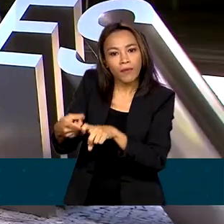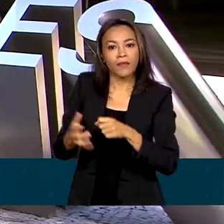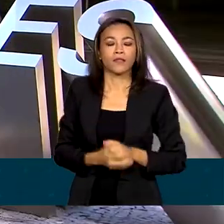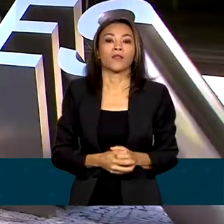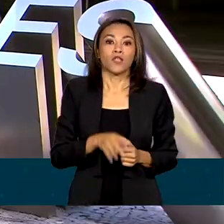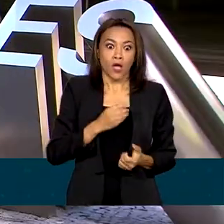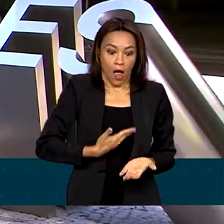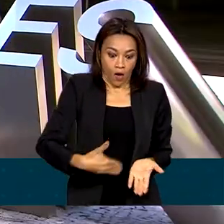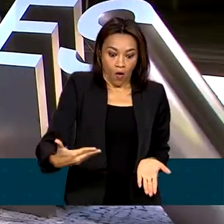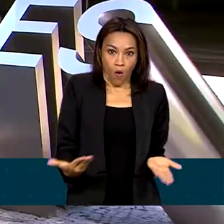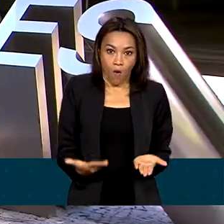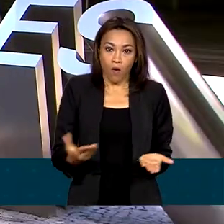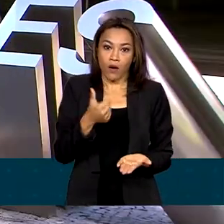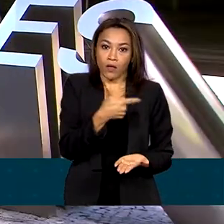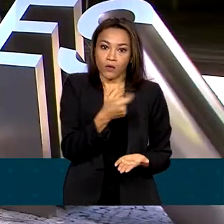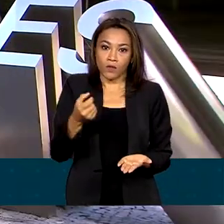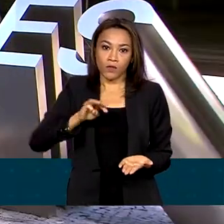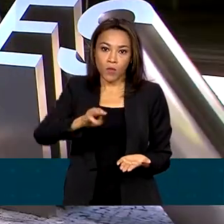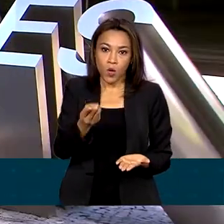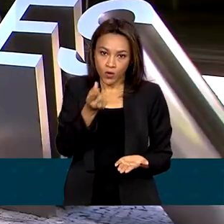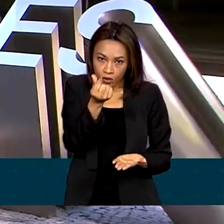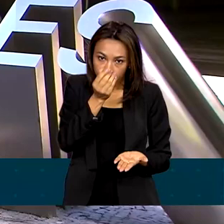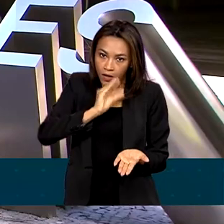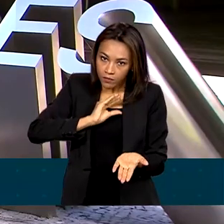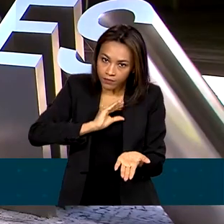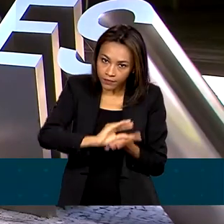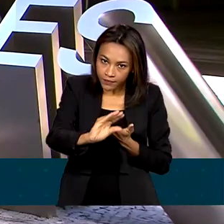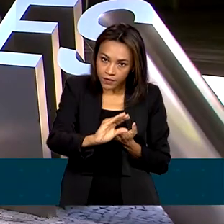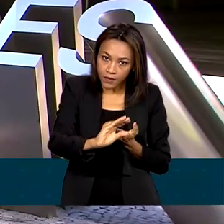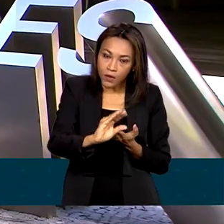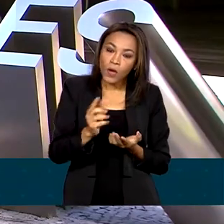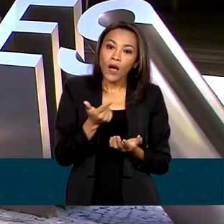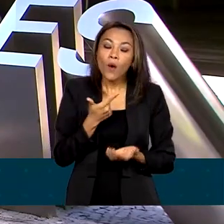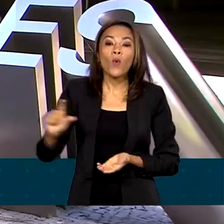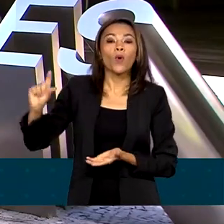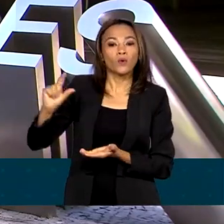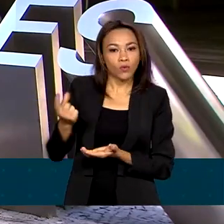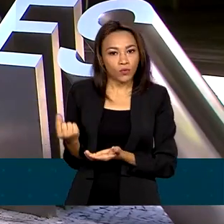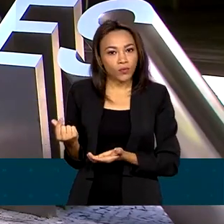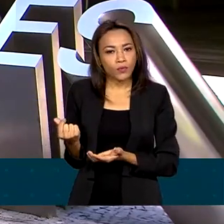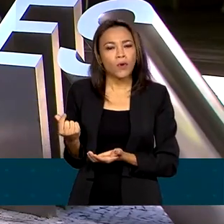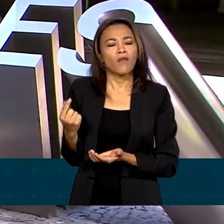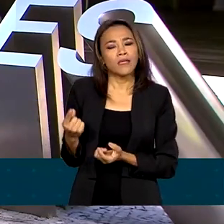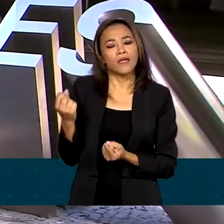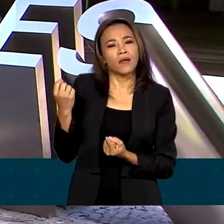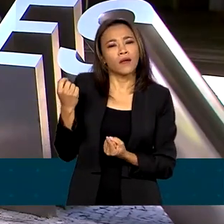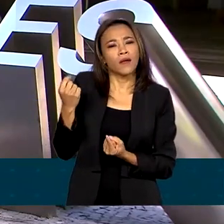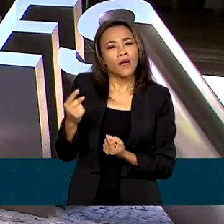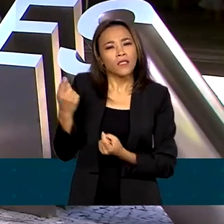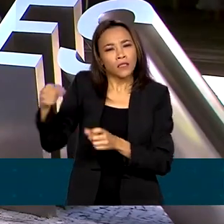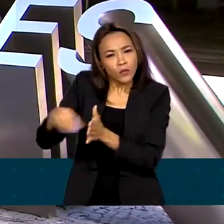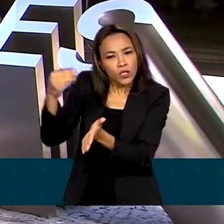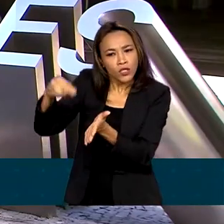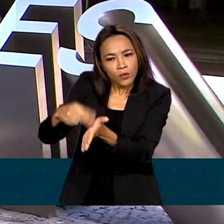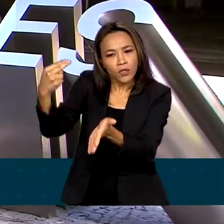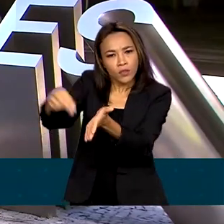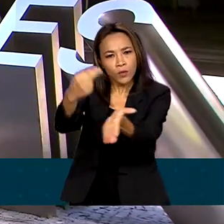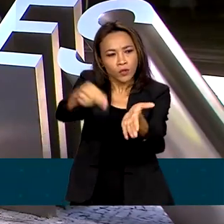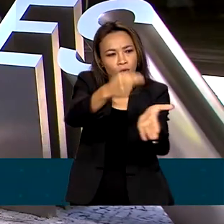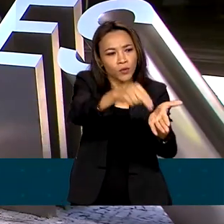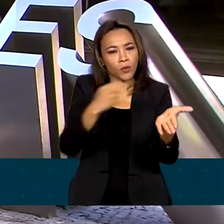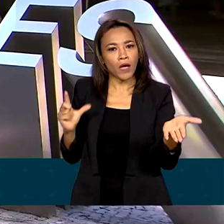ser liberados logo agora, em fevereiro. O restante será repassado conforme as cirurgias forem sendo realizadas,